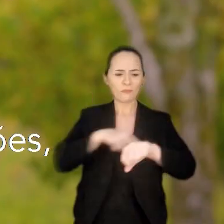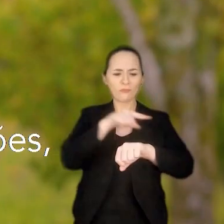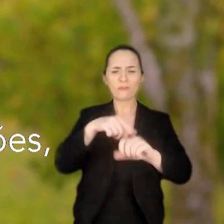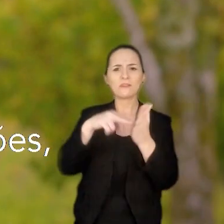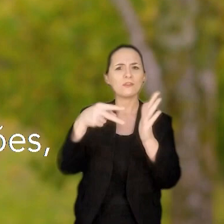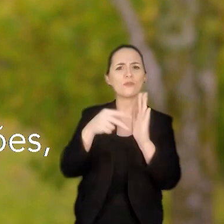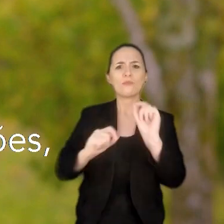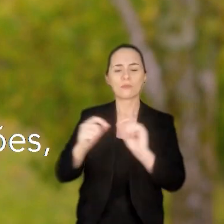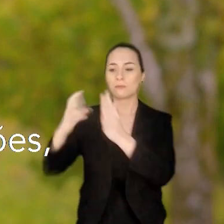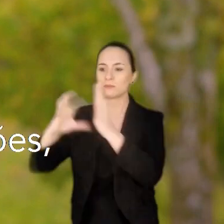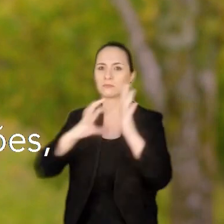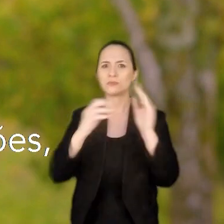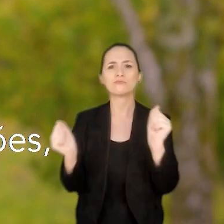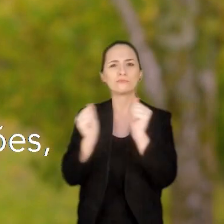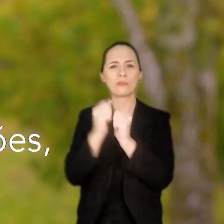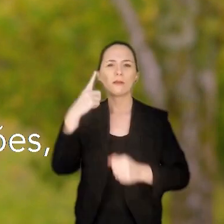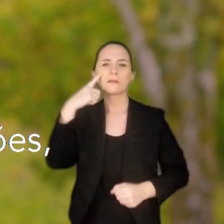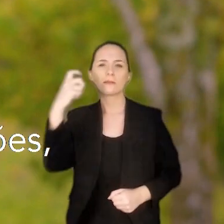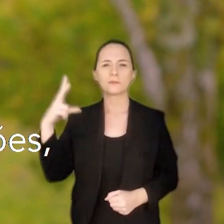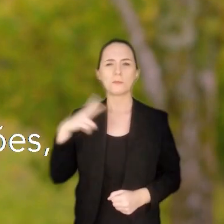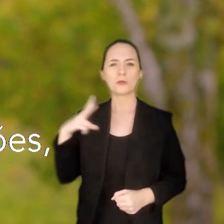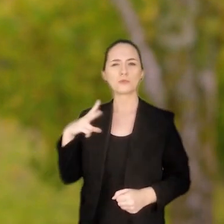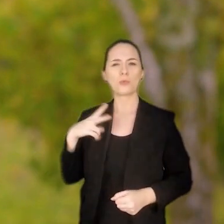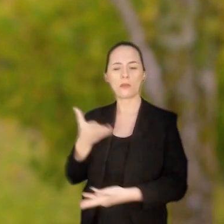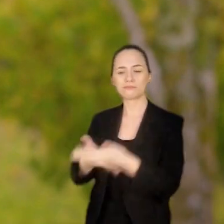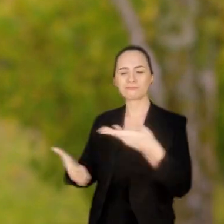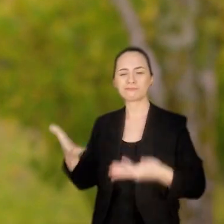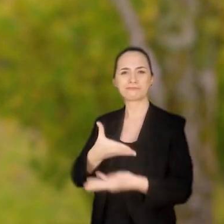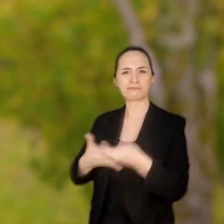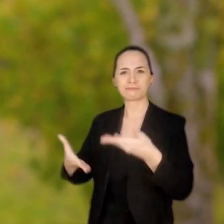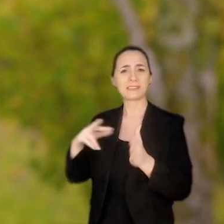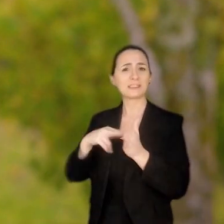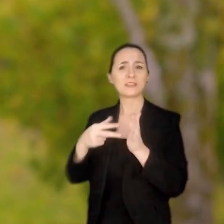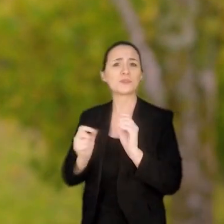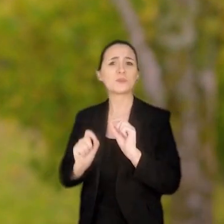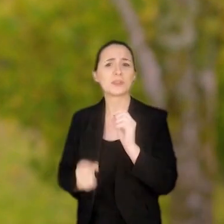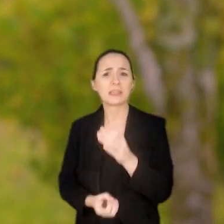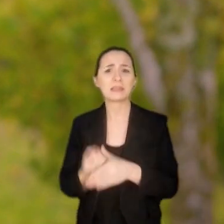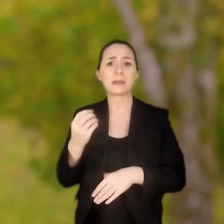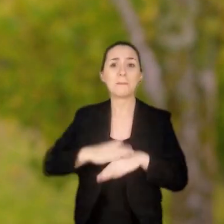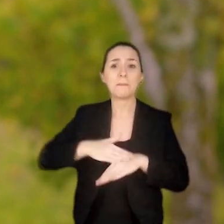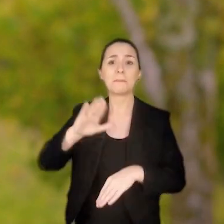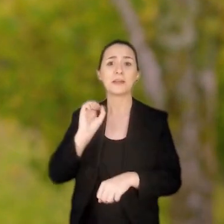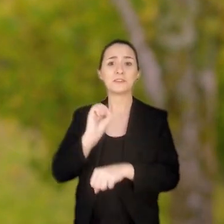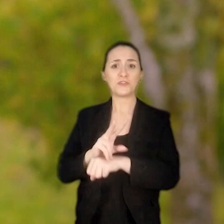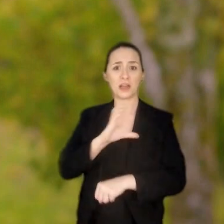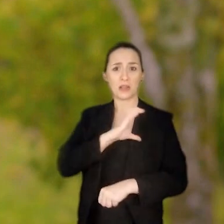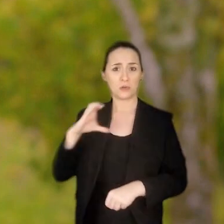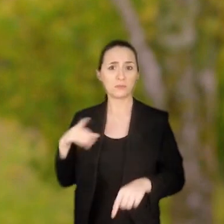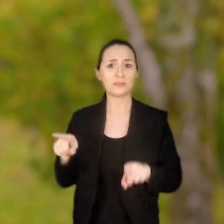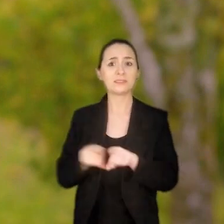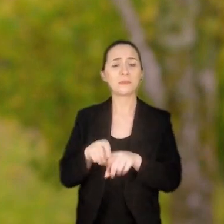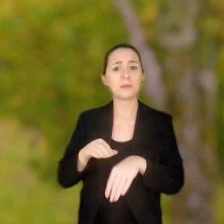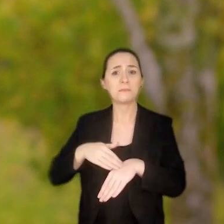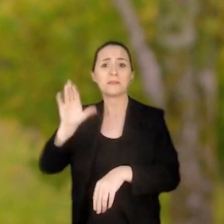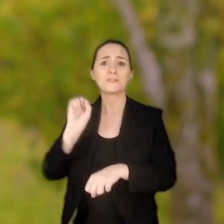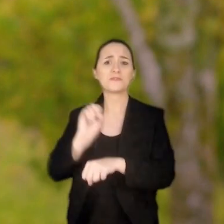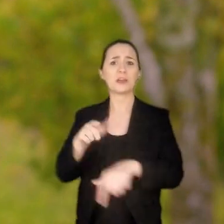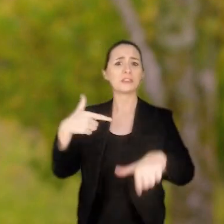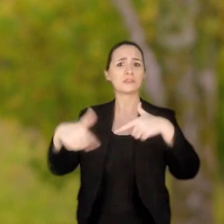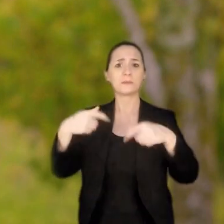Mais tempo de TV é igual a grandes coligações, que é igual a muita politicagem, que é igual a mais cargos